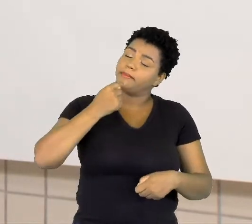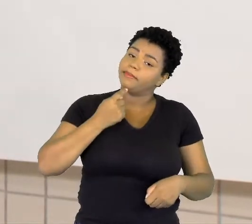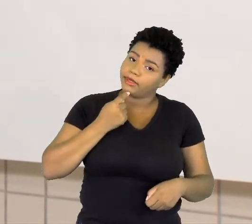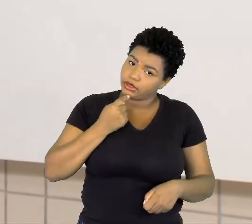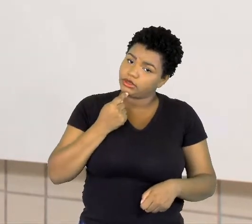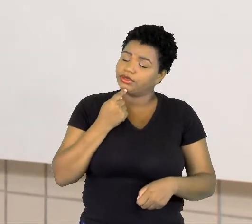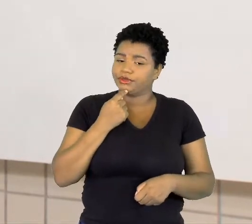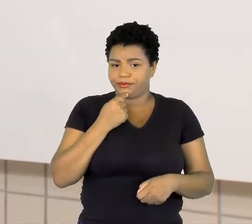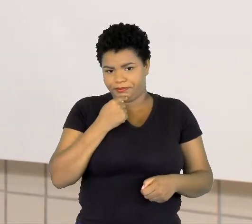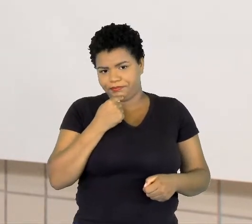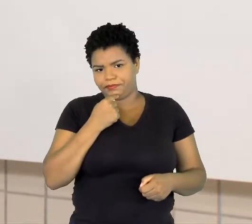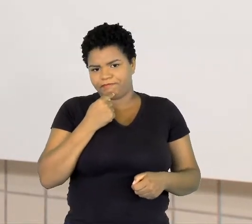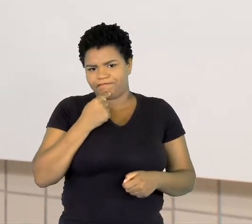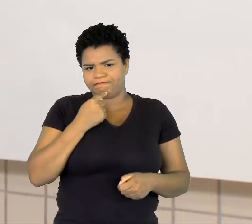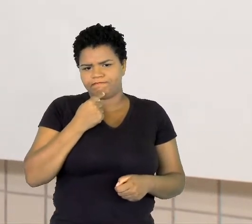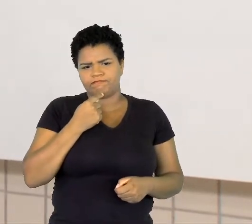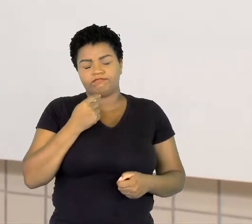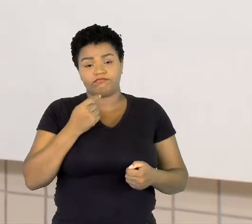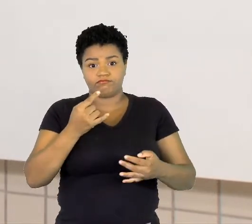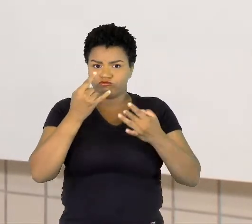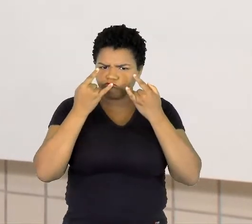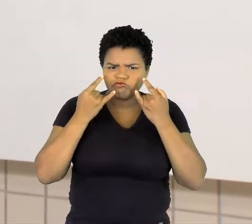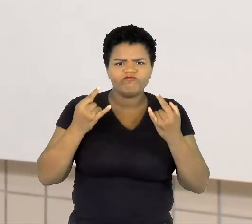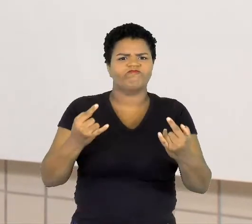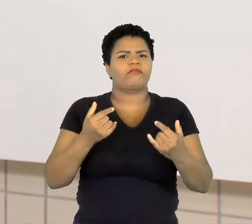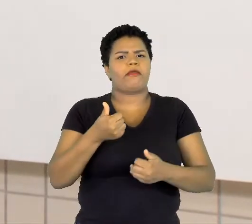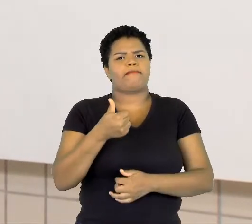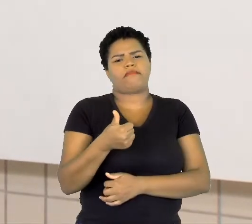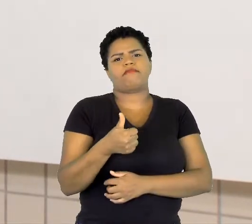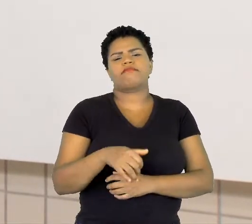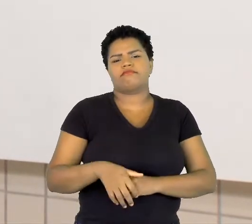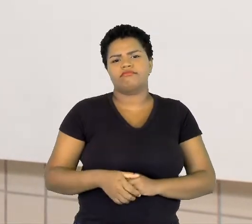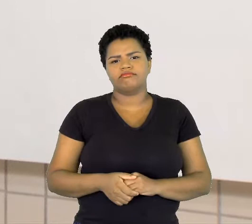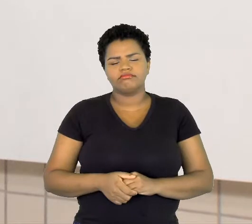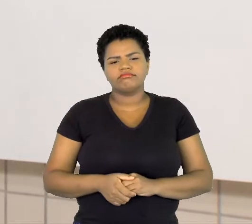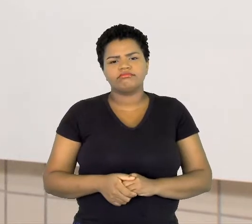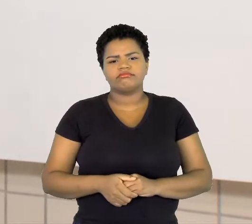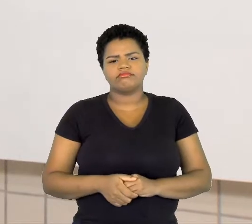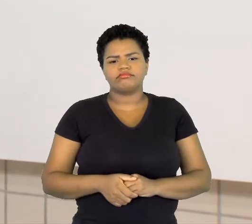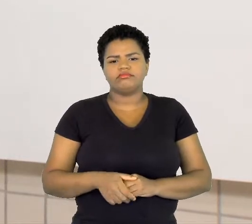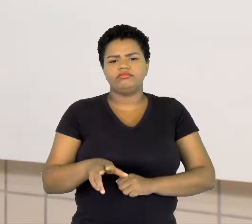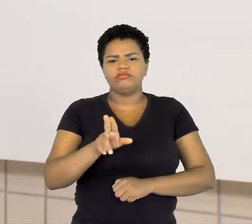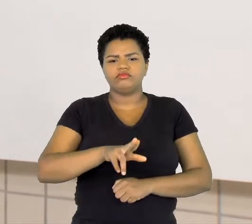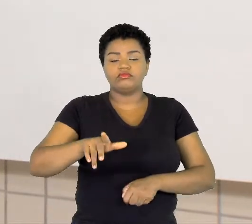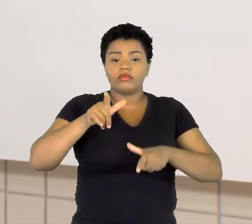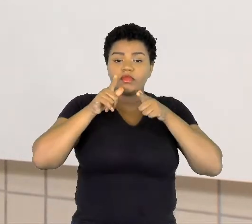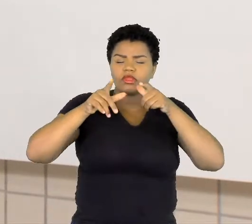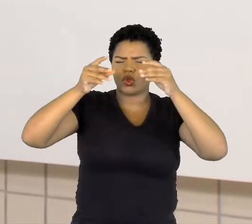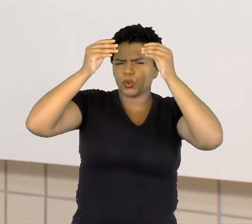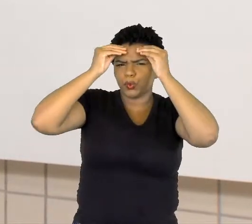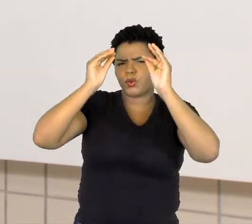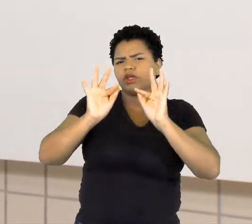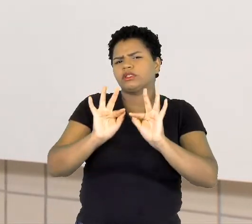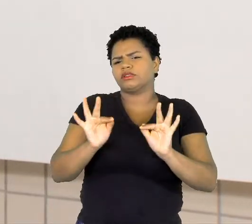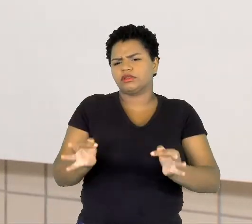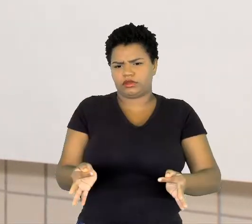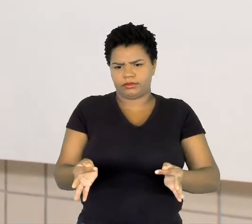muito bem, chamativas. Você tem que utilizar de linguagem simples,